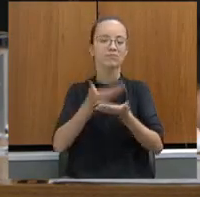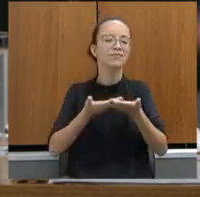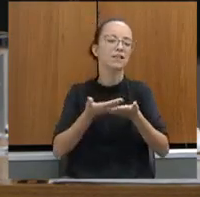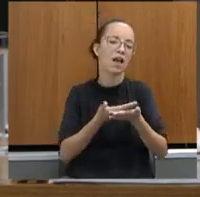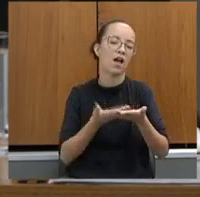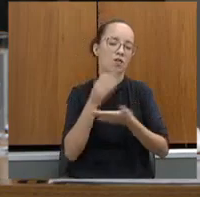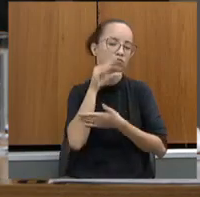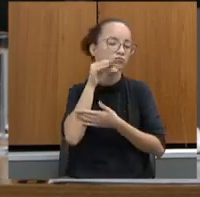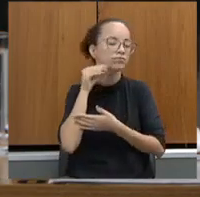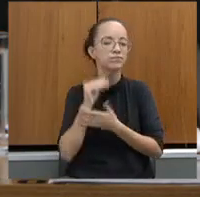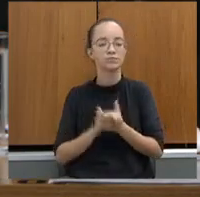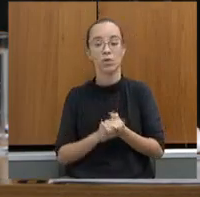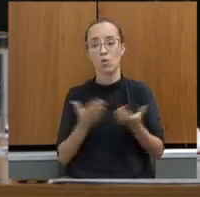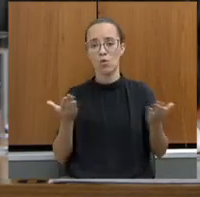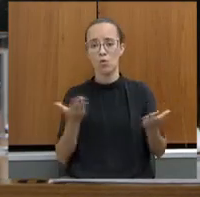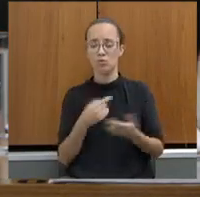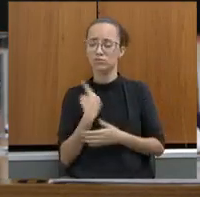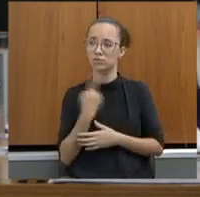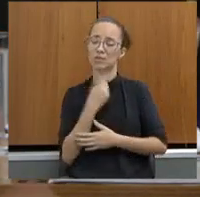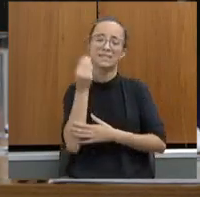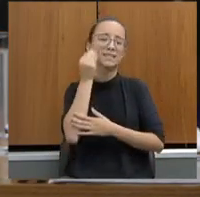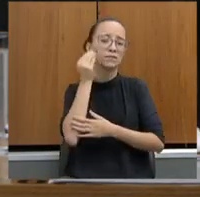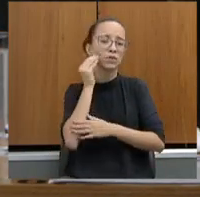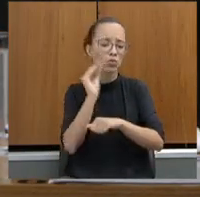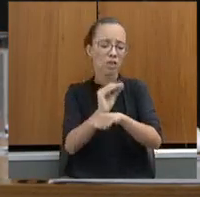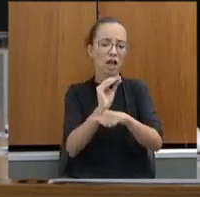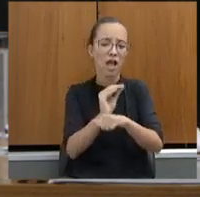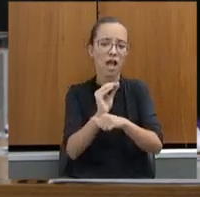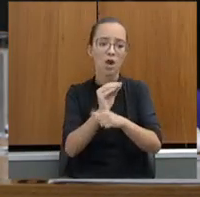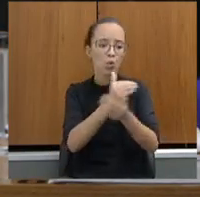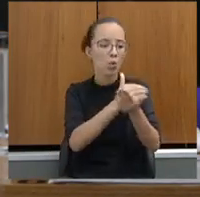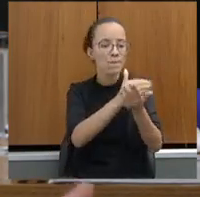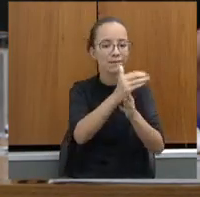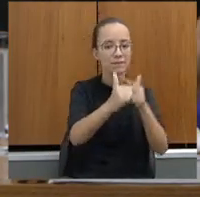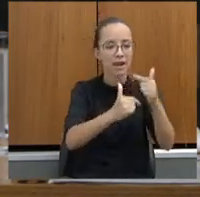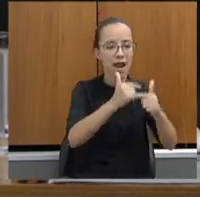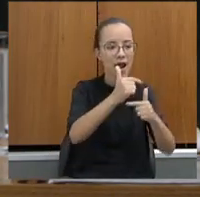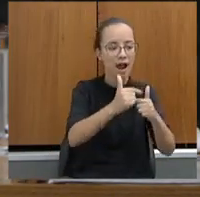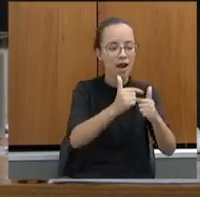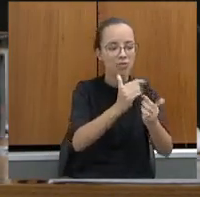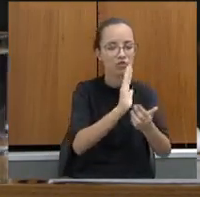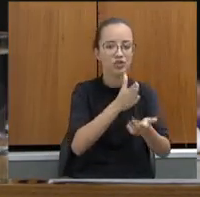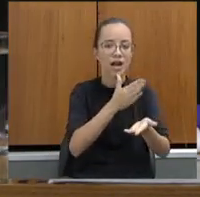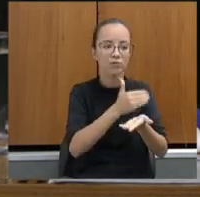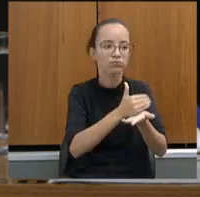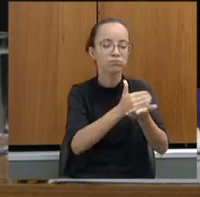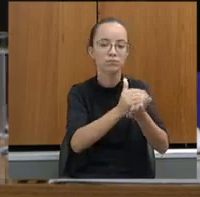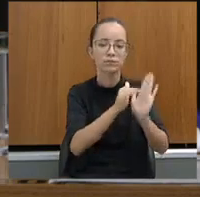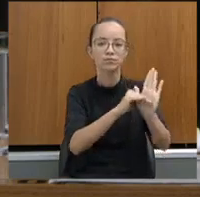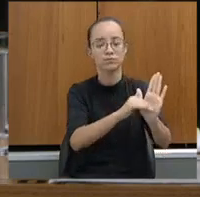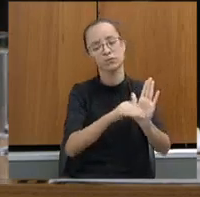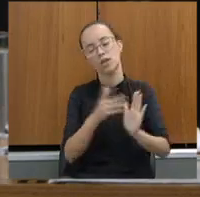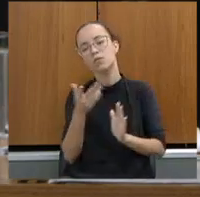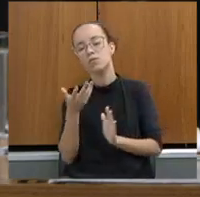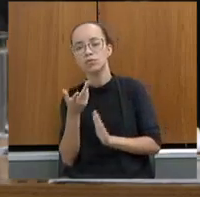tenta cuidar do servidor desde o momento que ele entra na unidade. Obviamente que a gente está, eu estou falando de uma utopia que eu vou conseguir